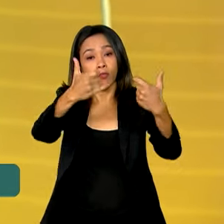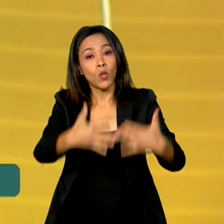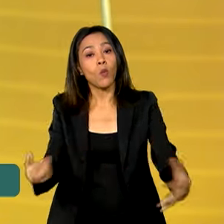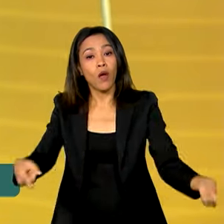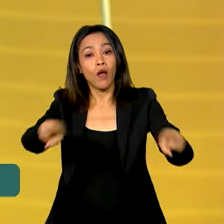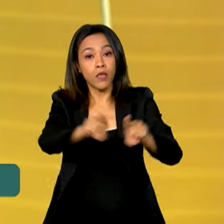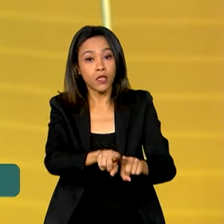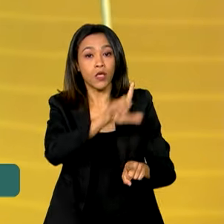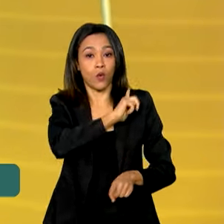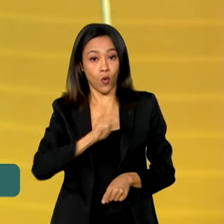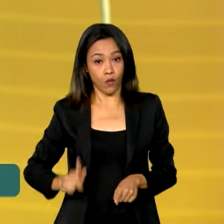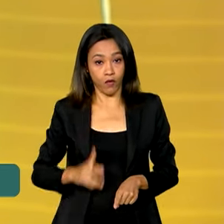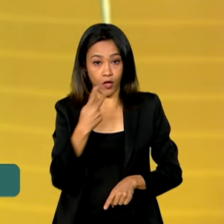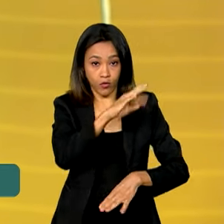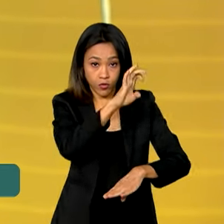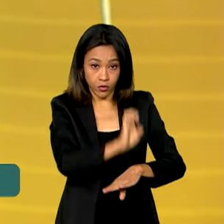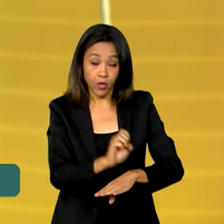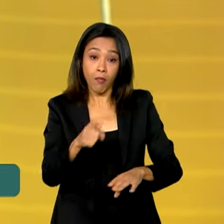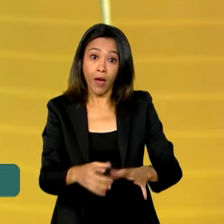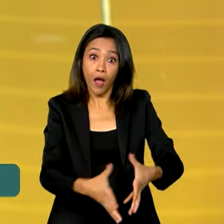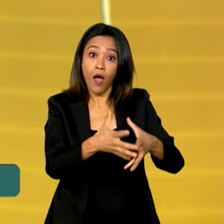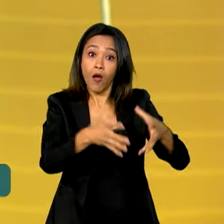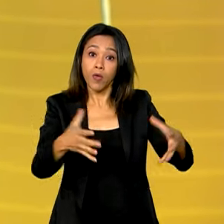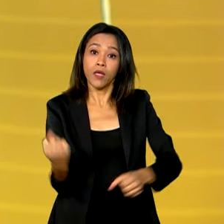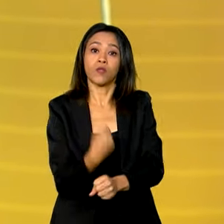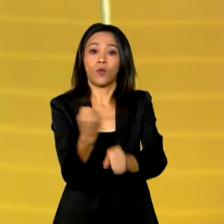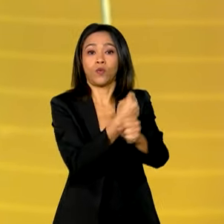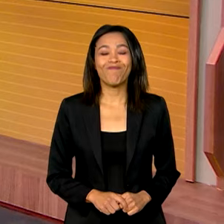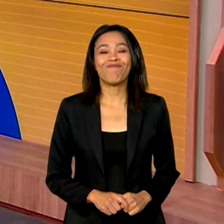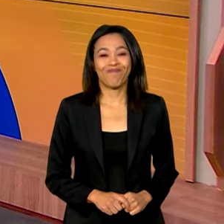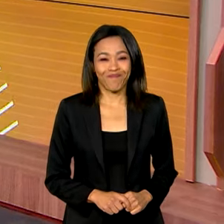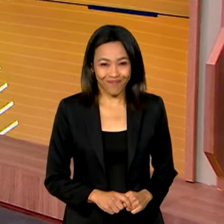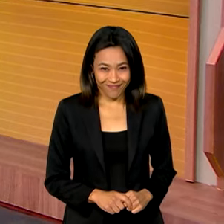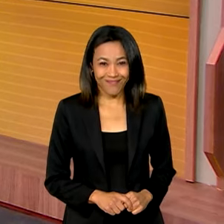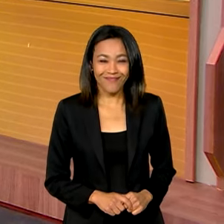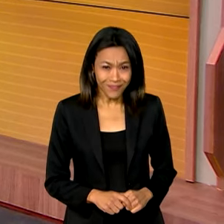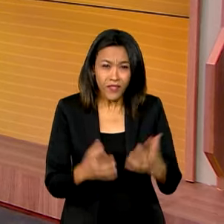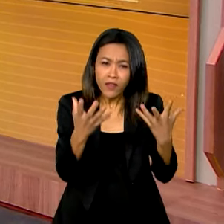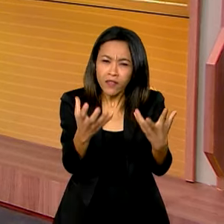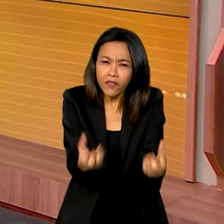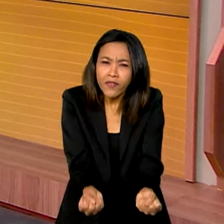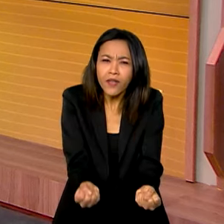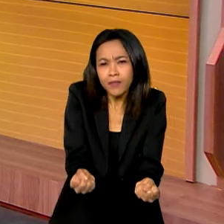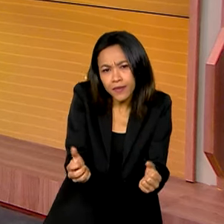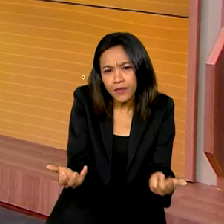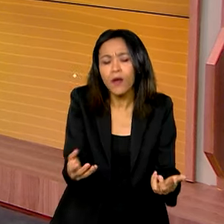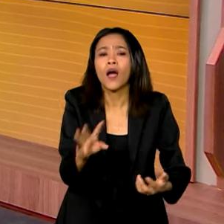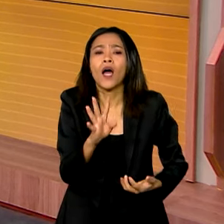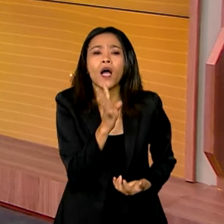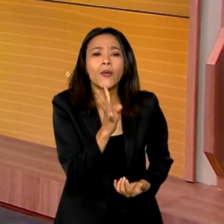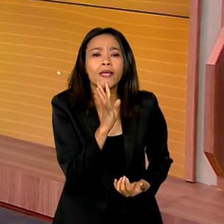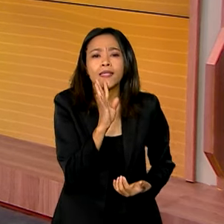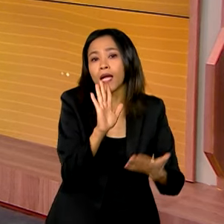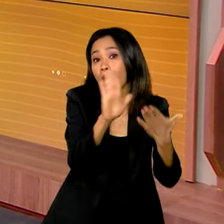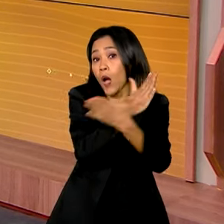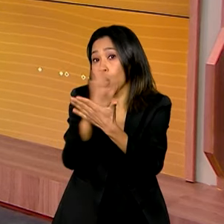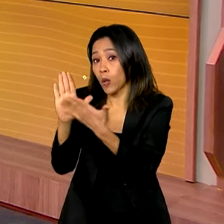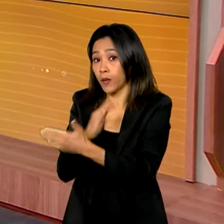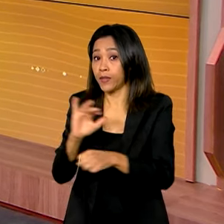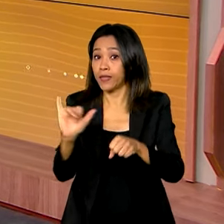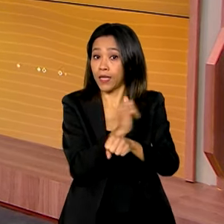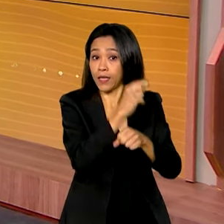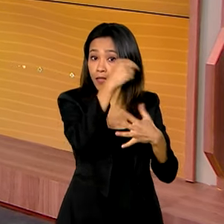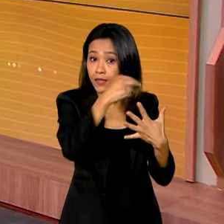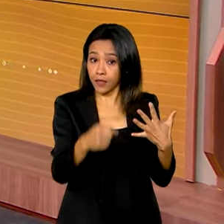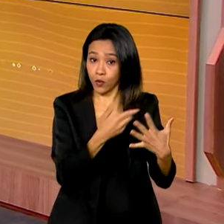Estado para ampliar a construção de moradias no Pará. Vamos aproveitar, então, para conhecer algumas ações